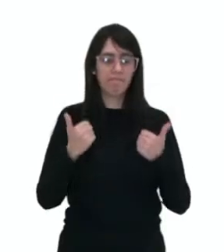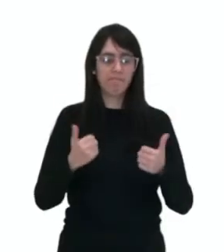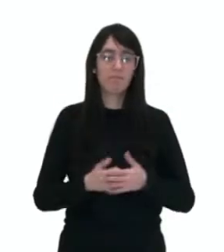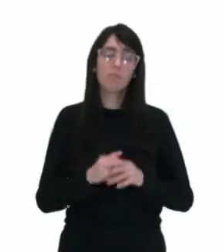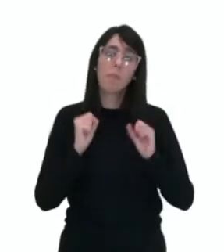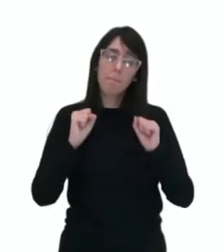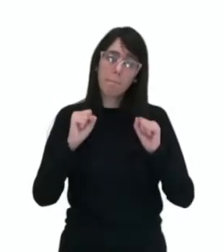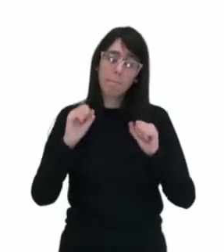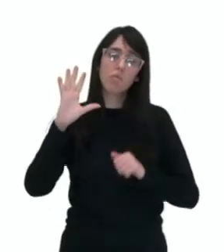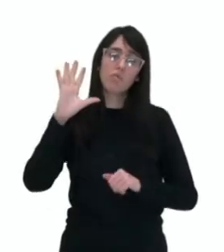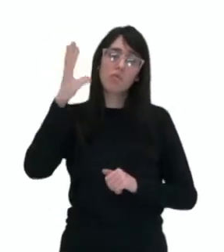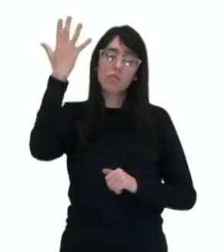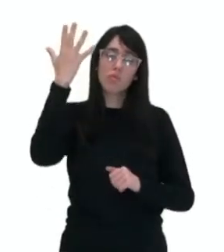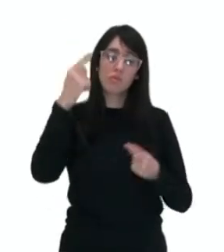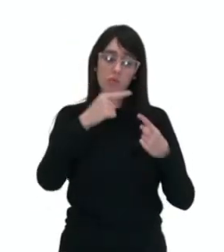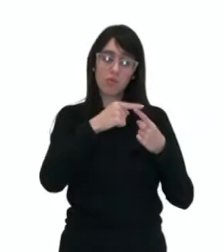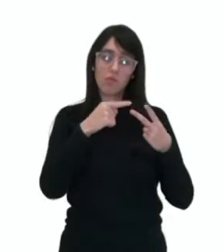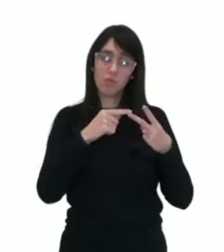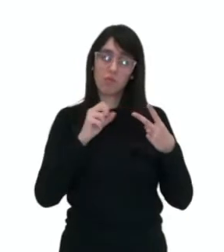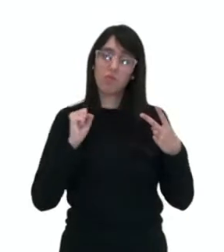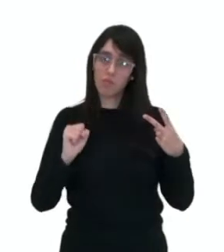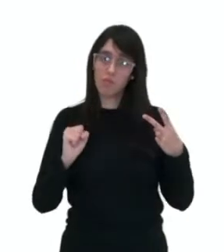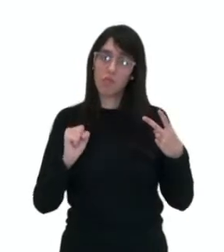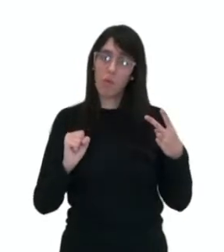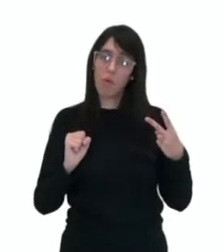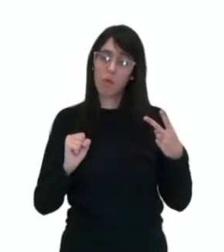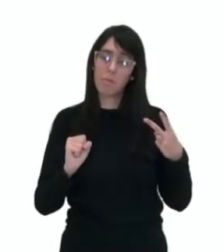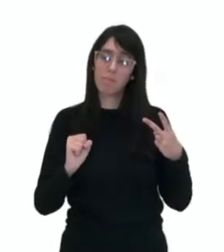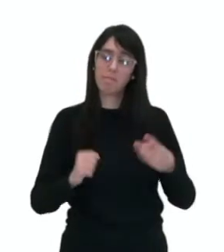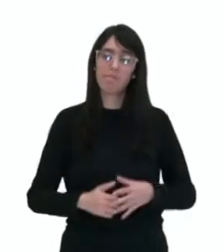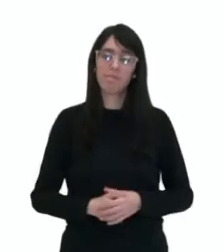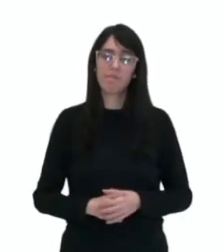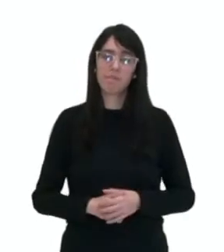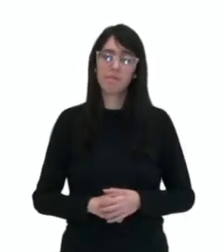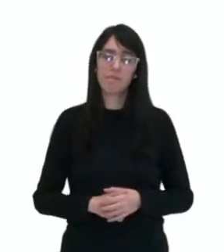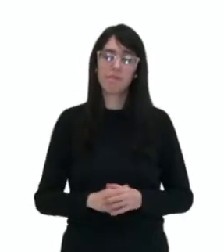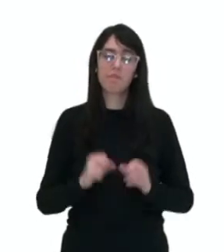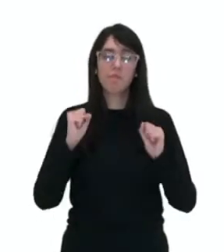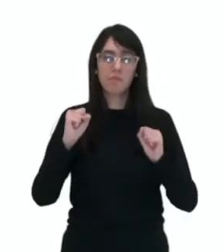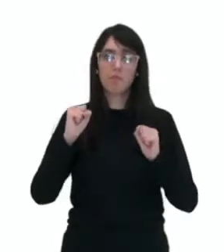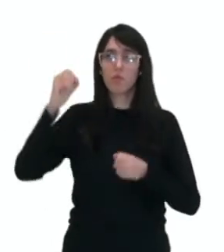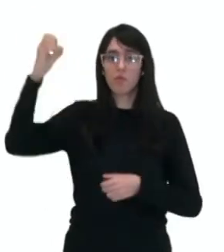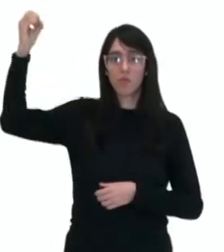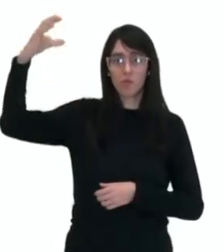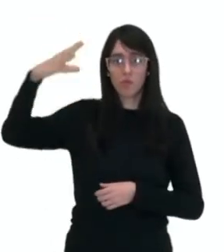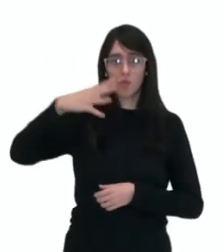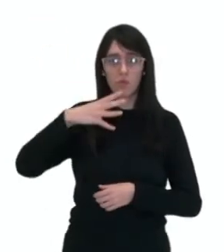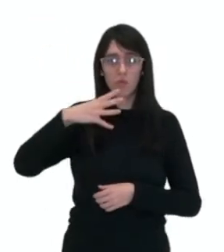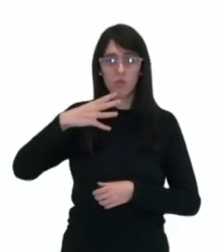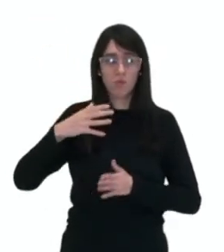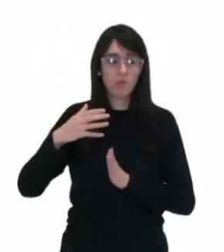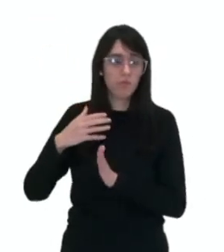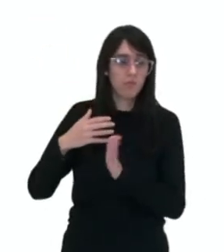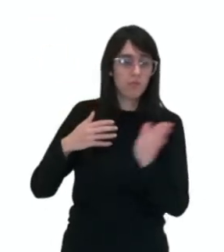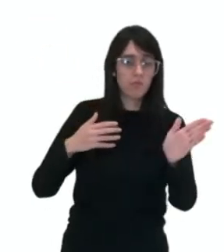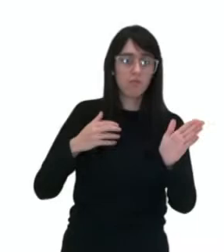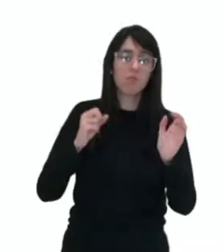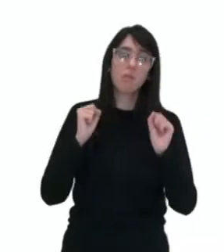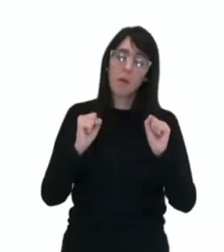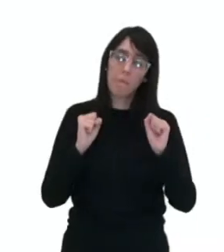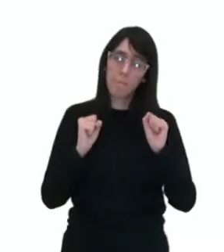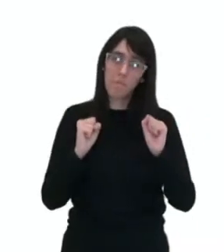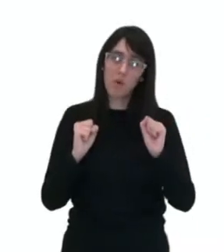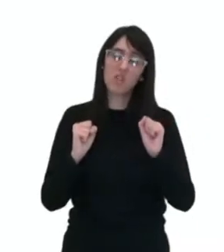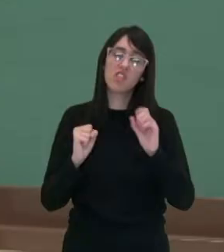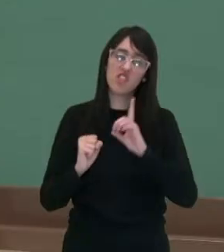ocorrer em dois sentidos. O desvio desta luz, ela pode ser para a direita,